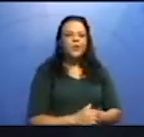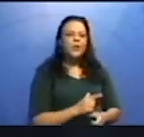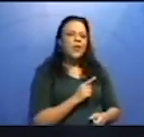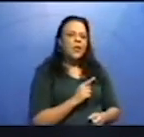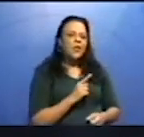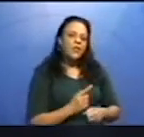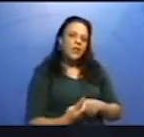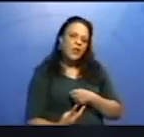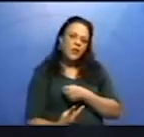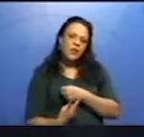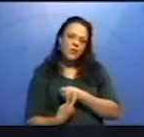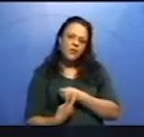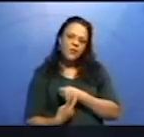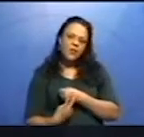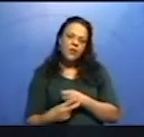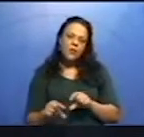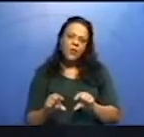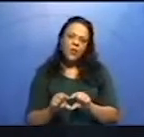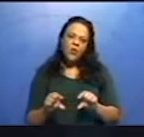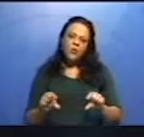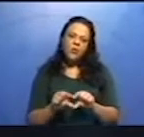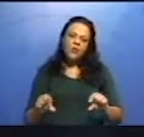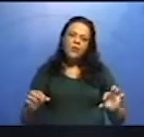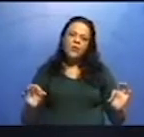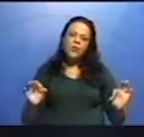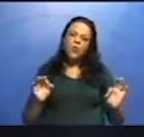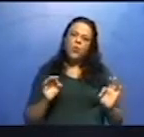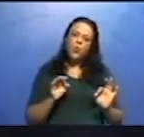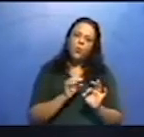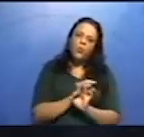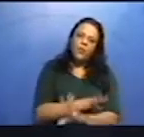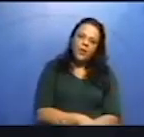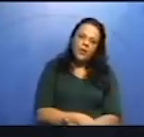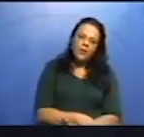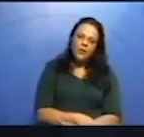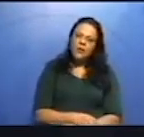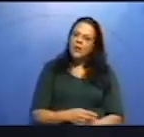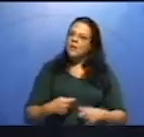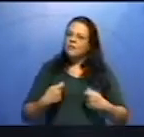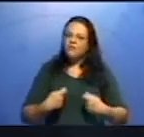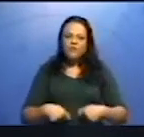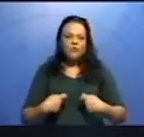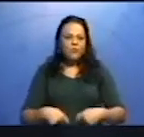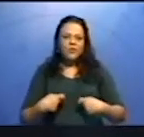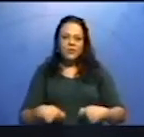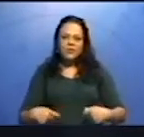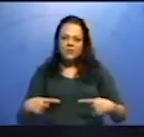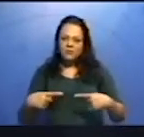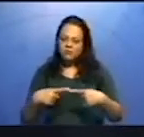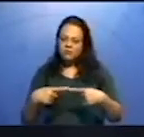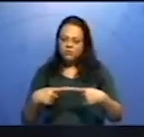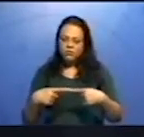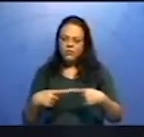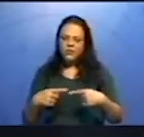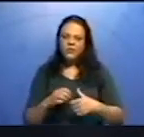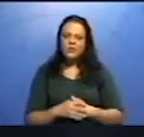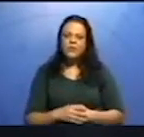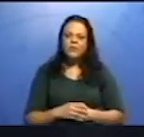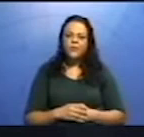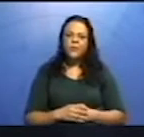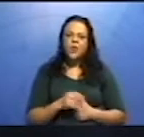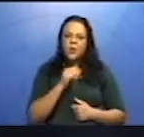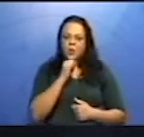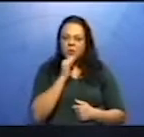É uma oração completa. Ela depende dessa primeira para vocês entenderem? Não, Camilo pegou-lhe nas mãos. O máximo que eu posso